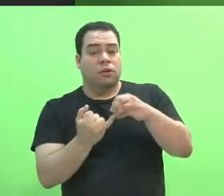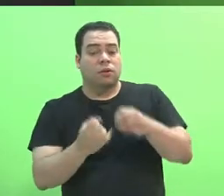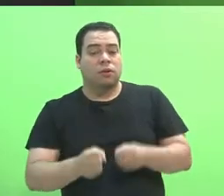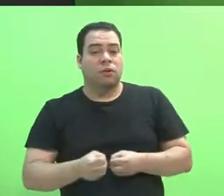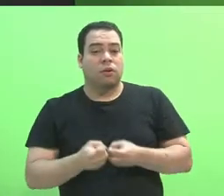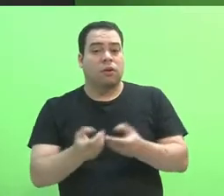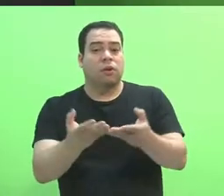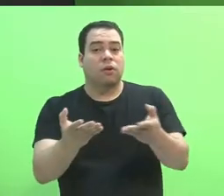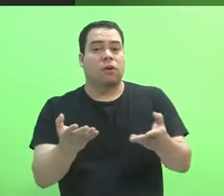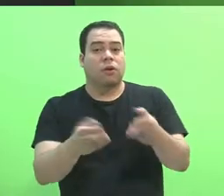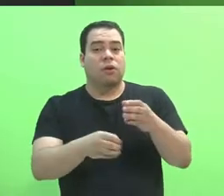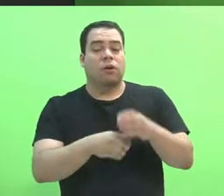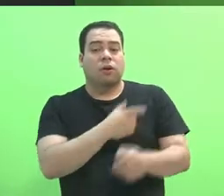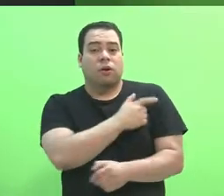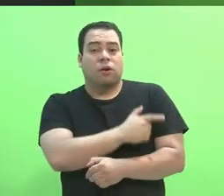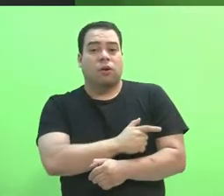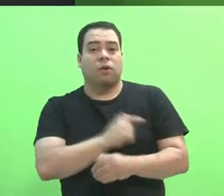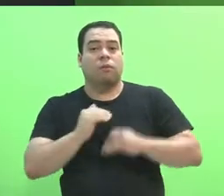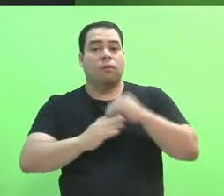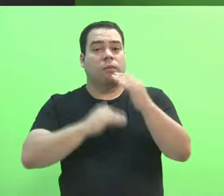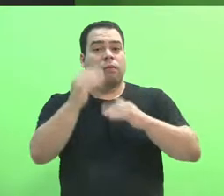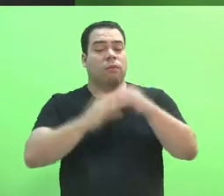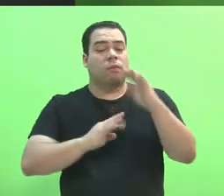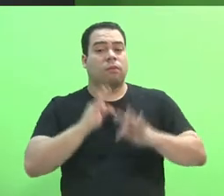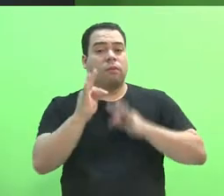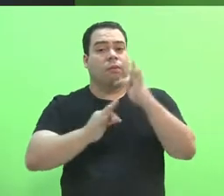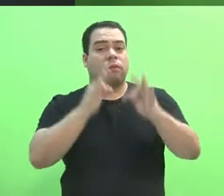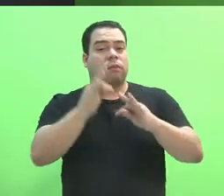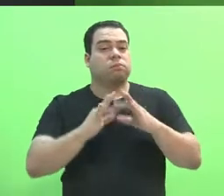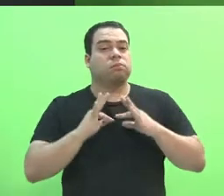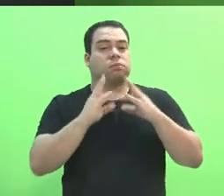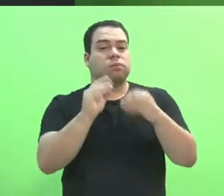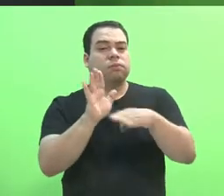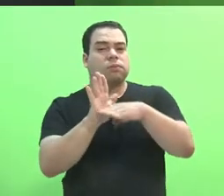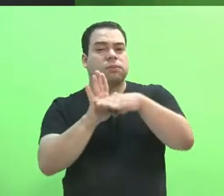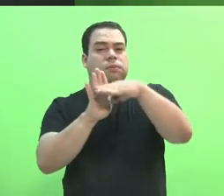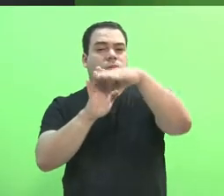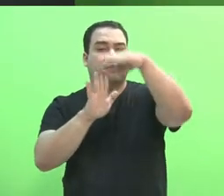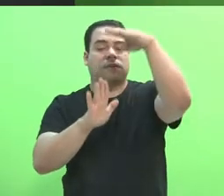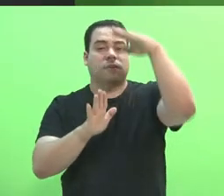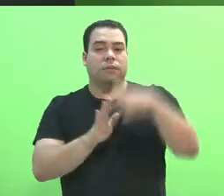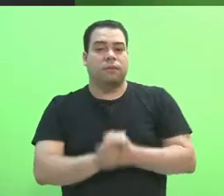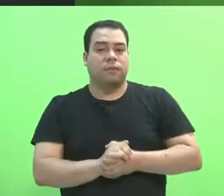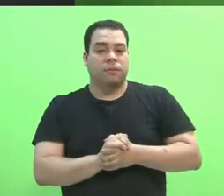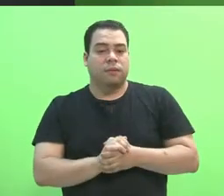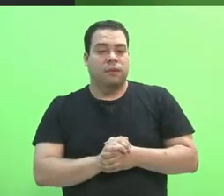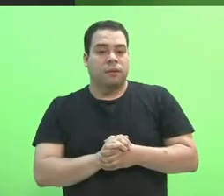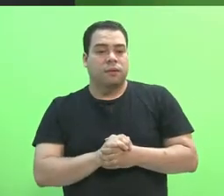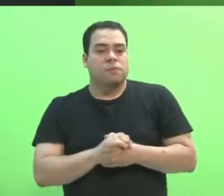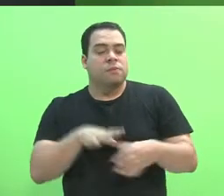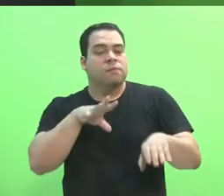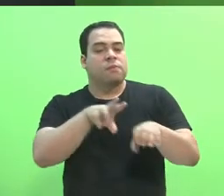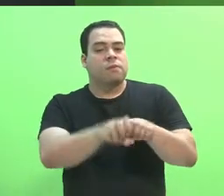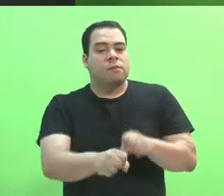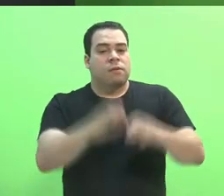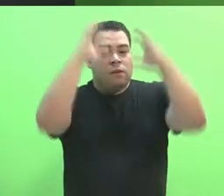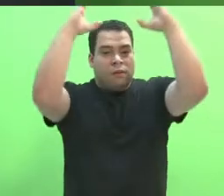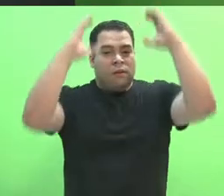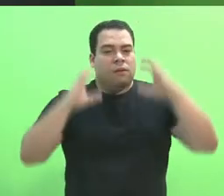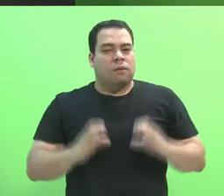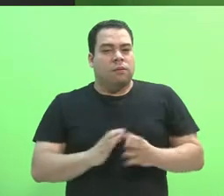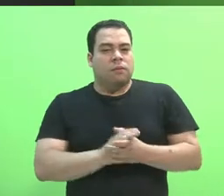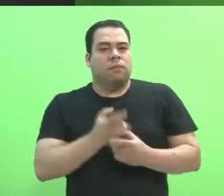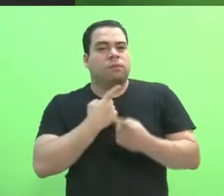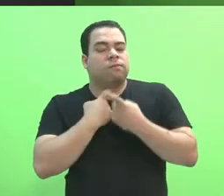profissional e tecnológica em todos os seus níveis e modalidades, formando e qualificando cidadãos, com vistas na